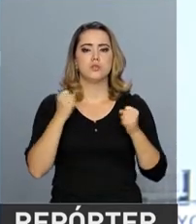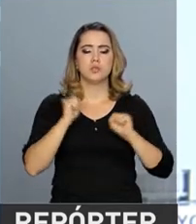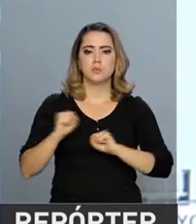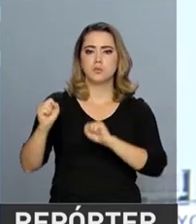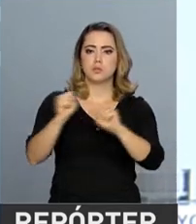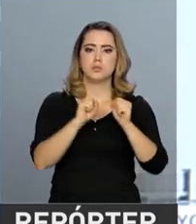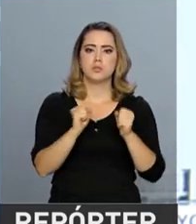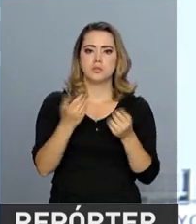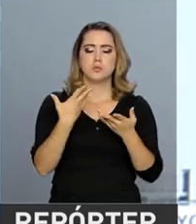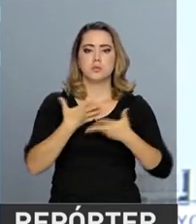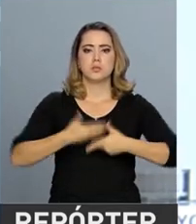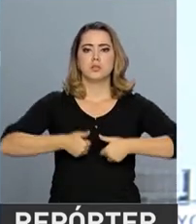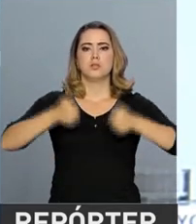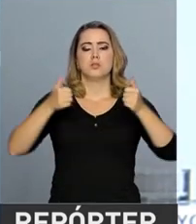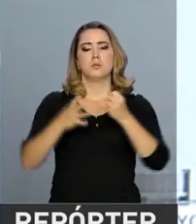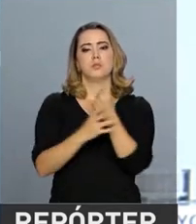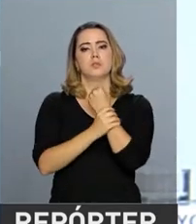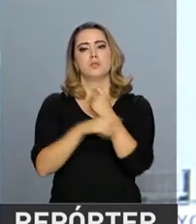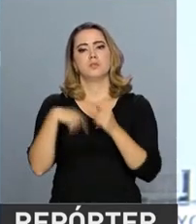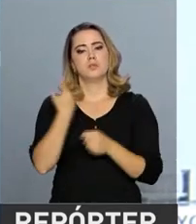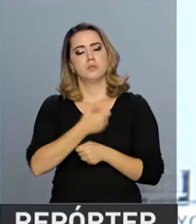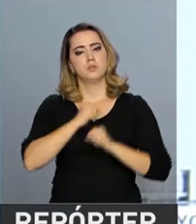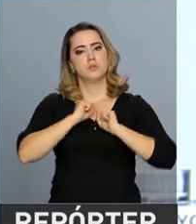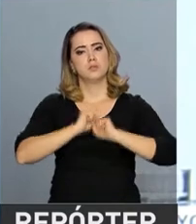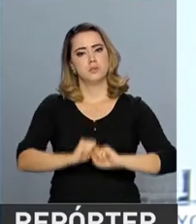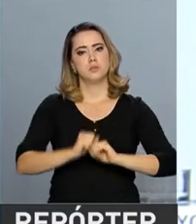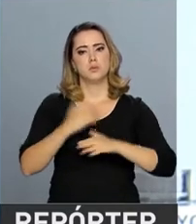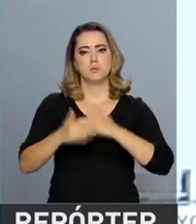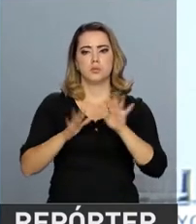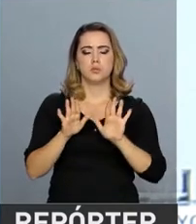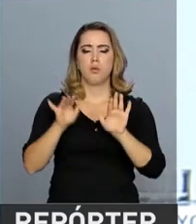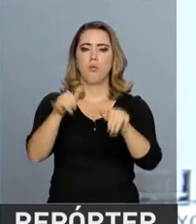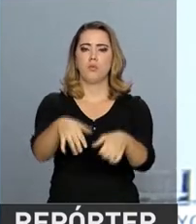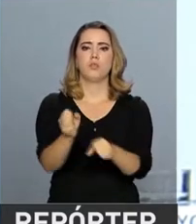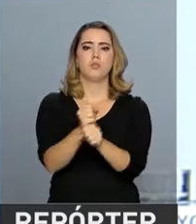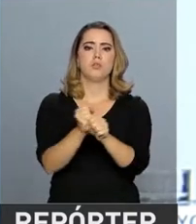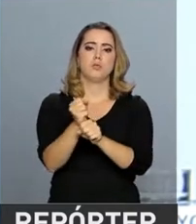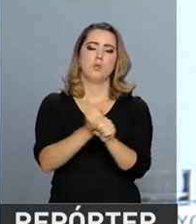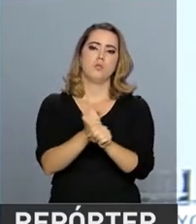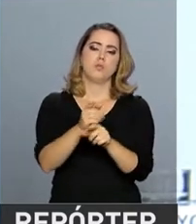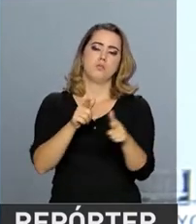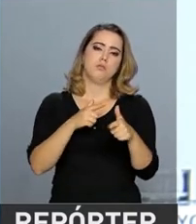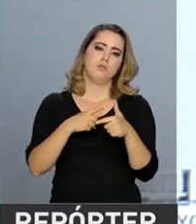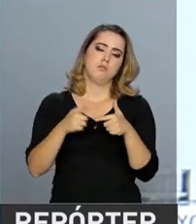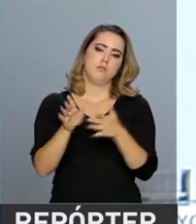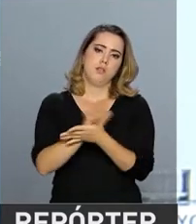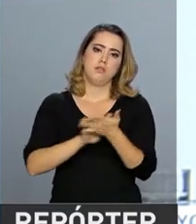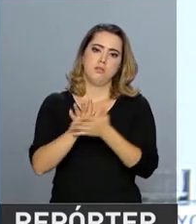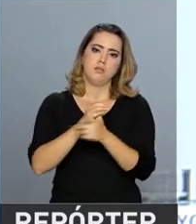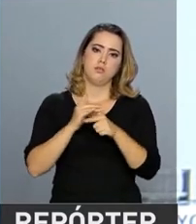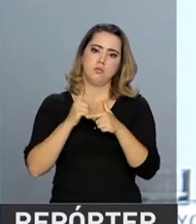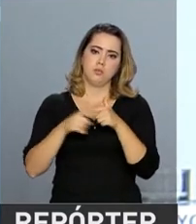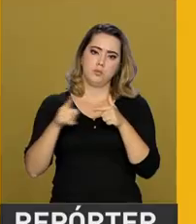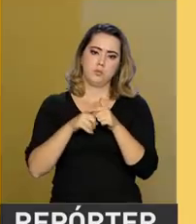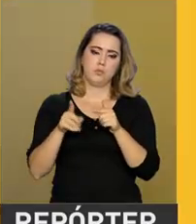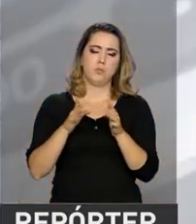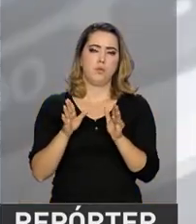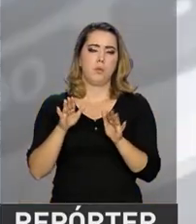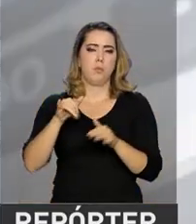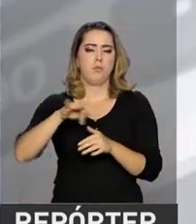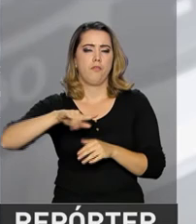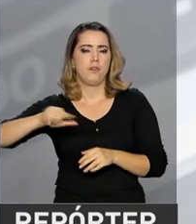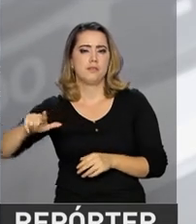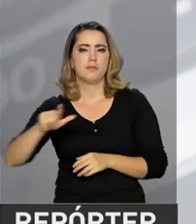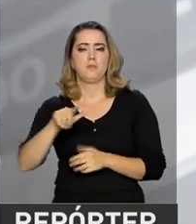margem de segurança que nos permitem ir até o final do ano sem colocar em risco o cumprimento da meta fiscal. No